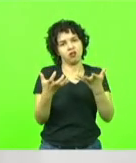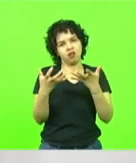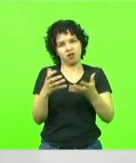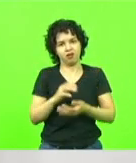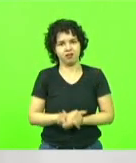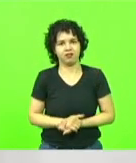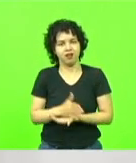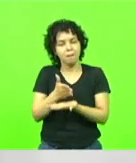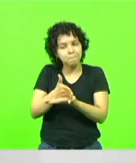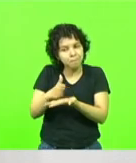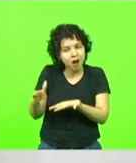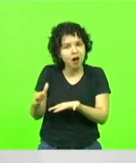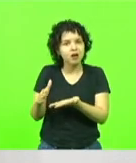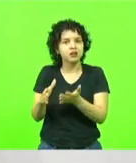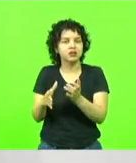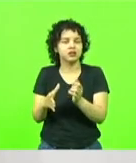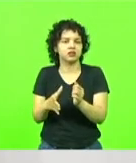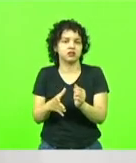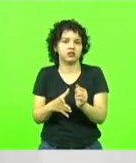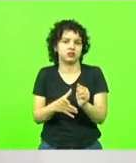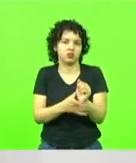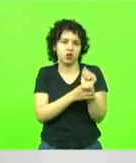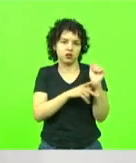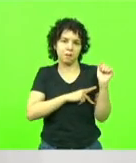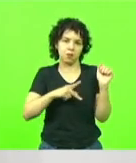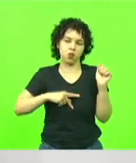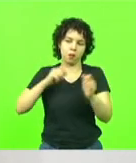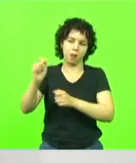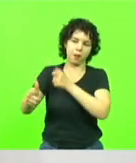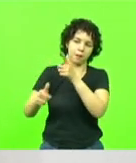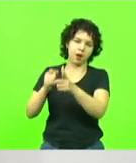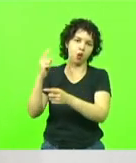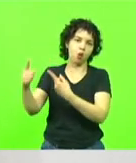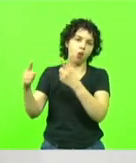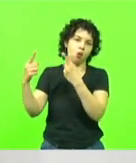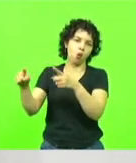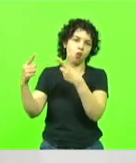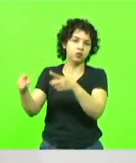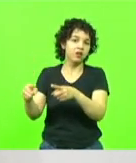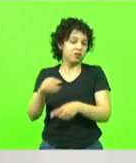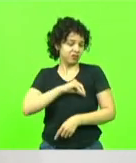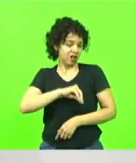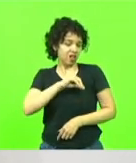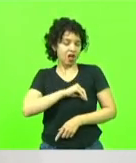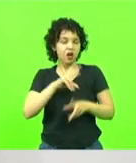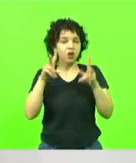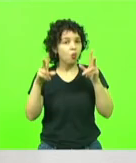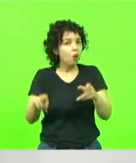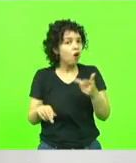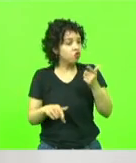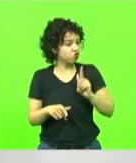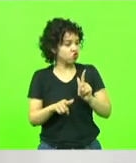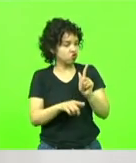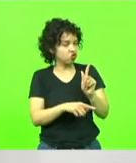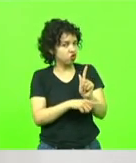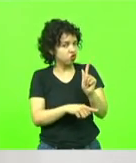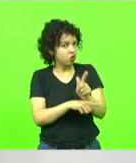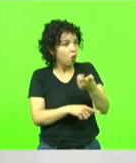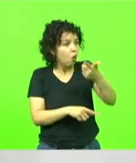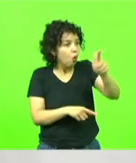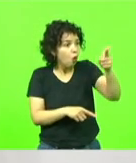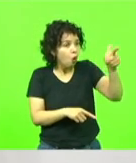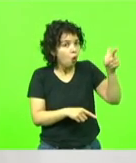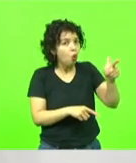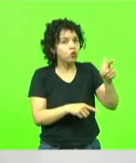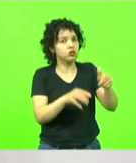parcela da segurança pública, que percebem os mesmos salários dos gestores das outras instituições, da mesma